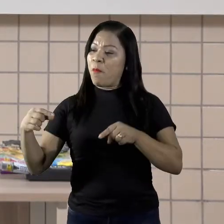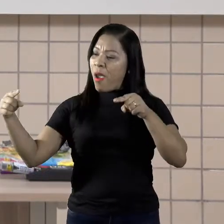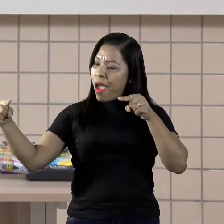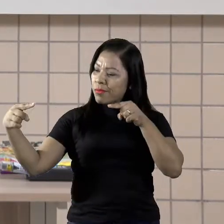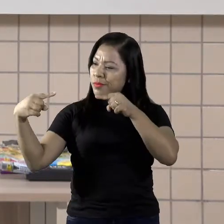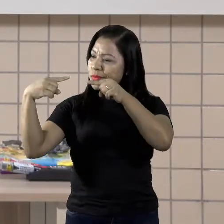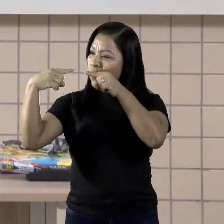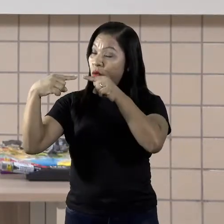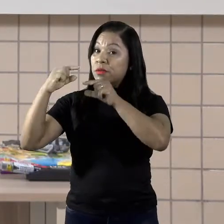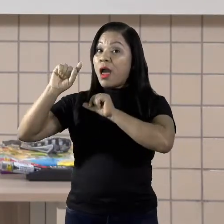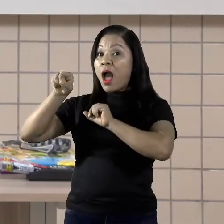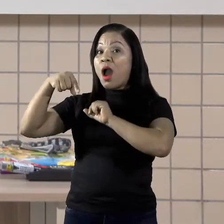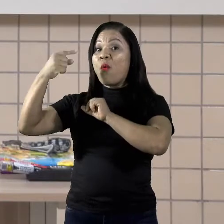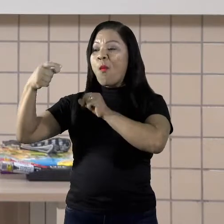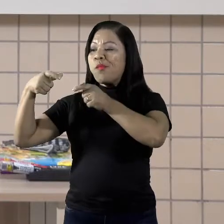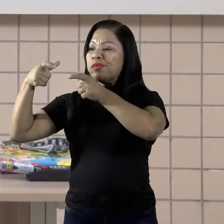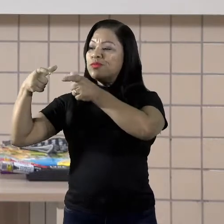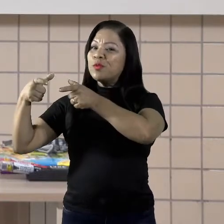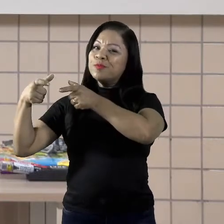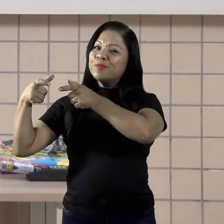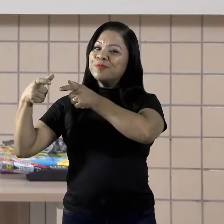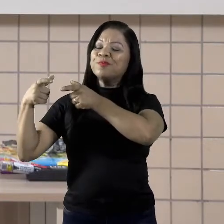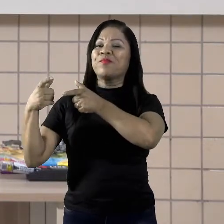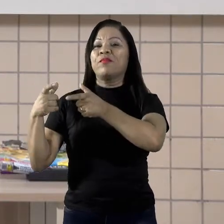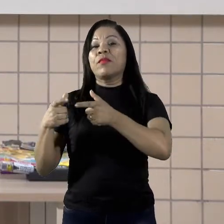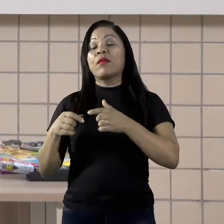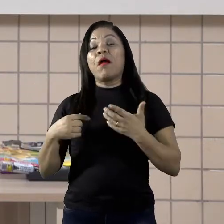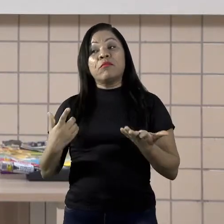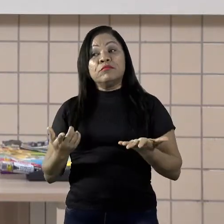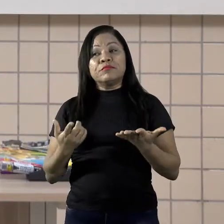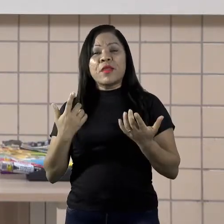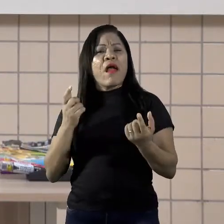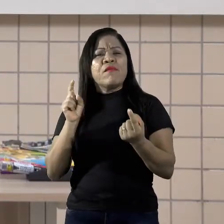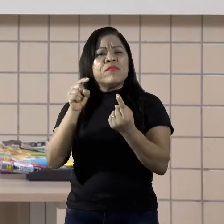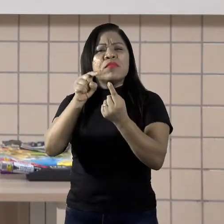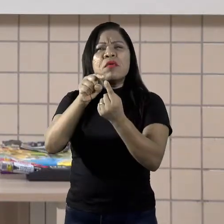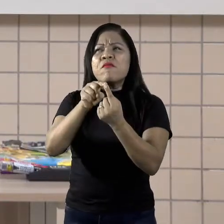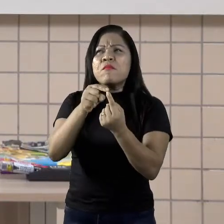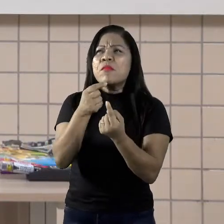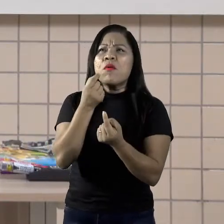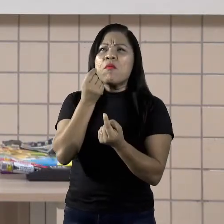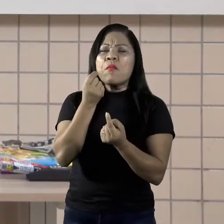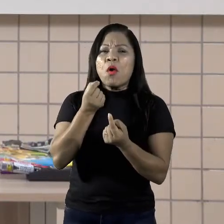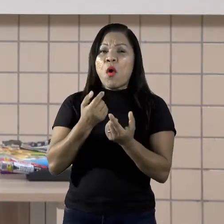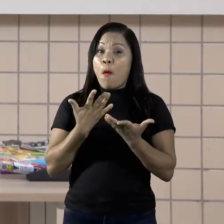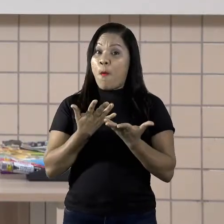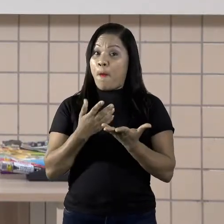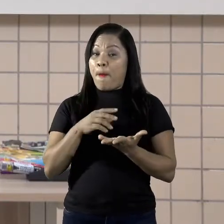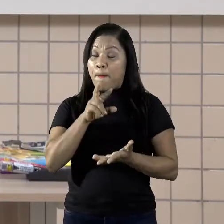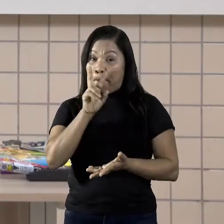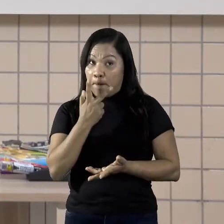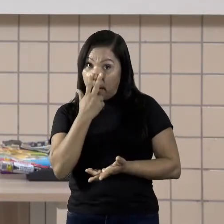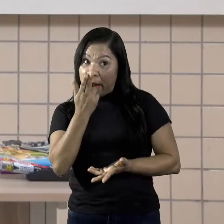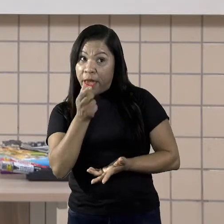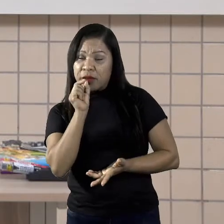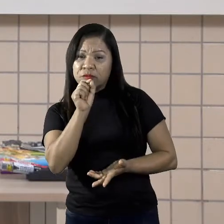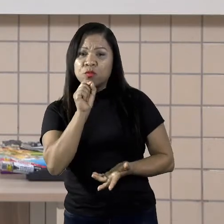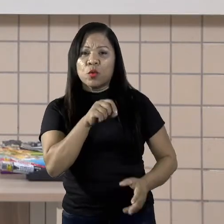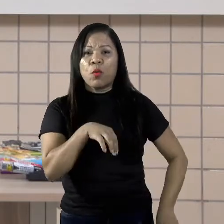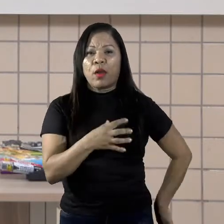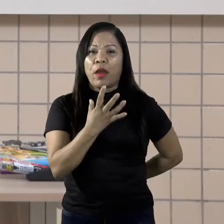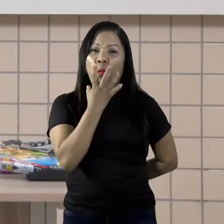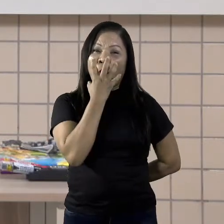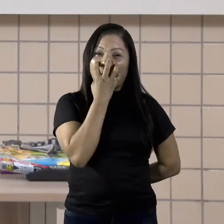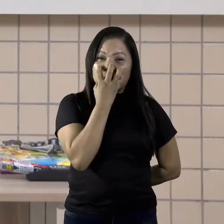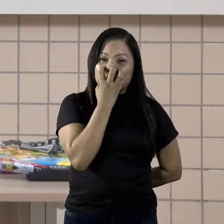mesma espécie. Essa identificação pode ser feita através de cheiros, como os cachorros, de forma visual, como o pavão,